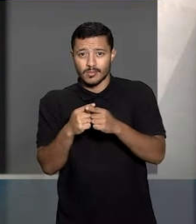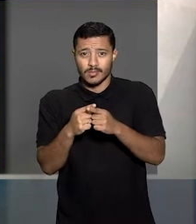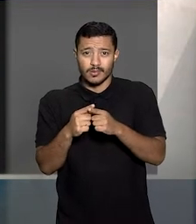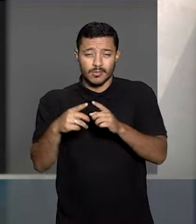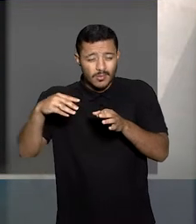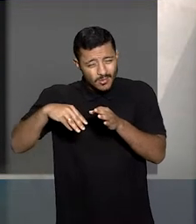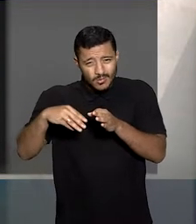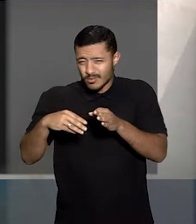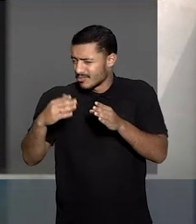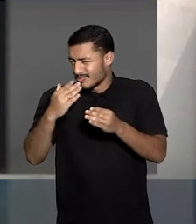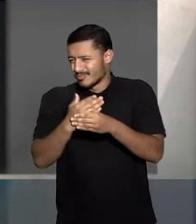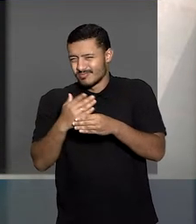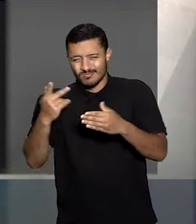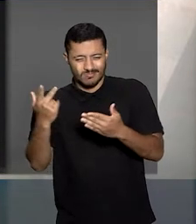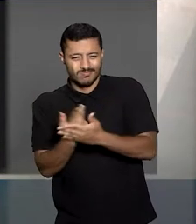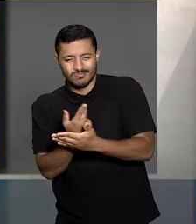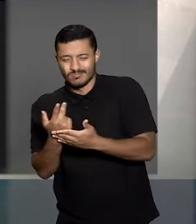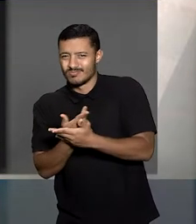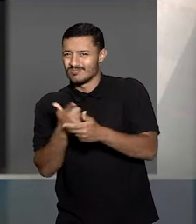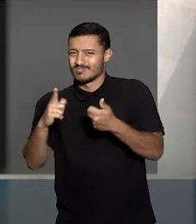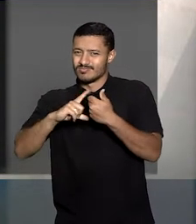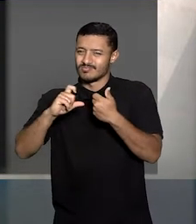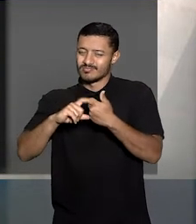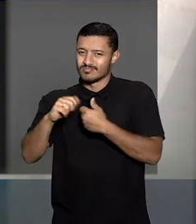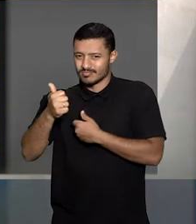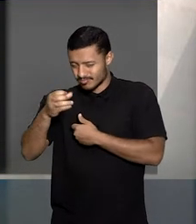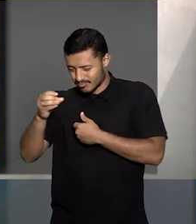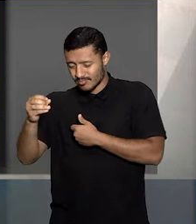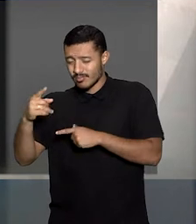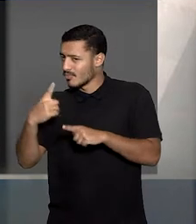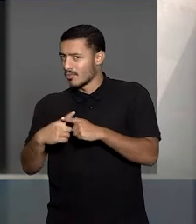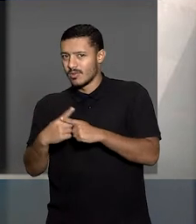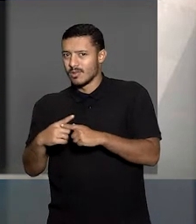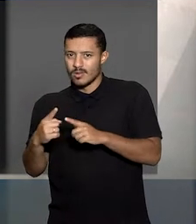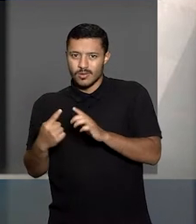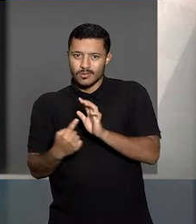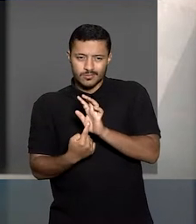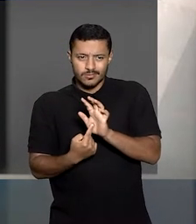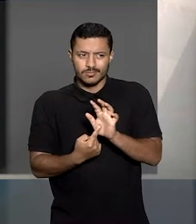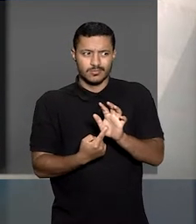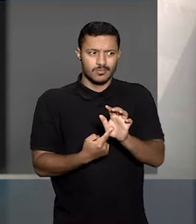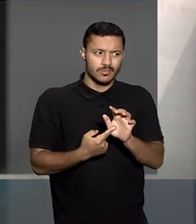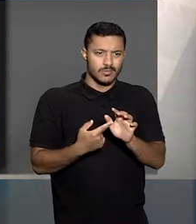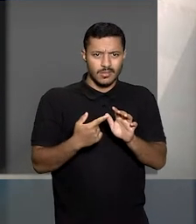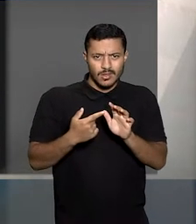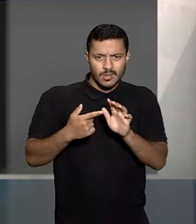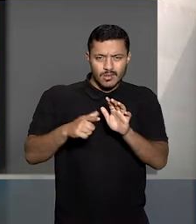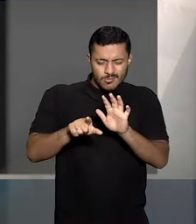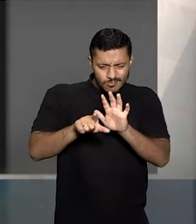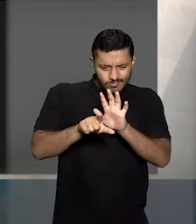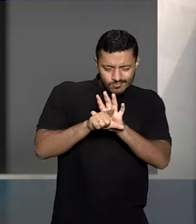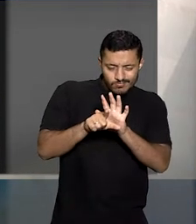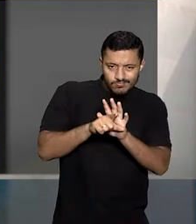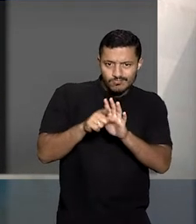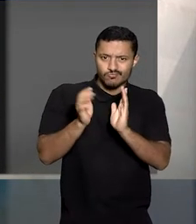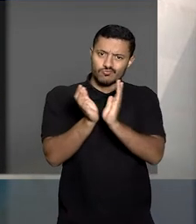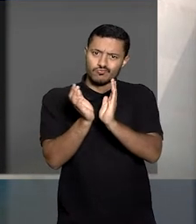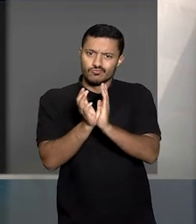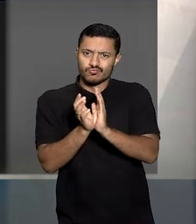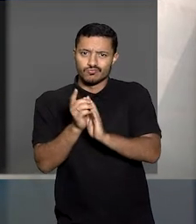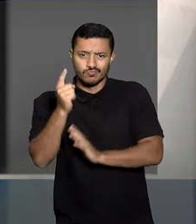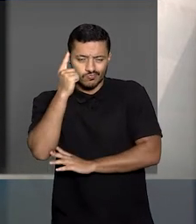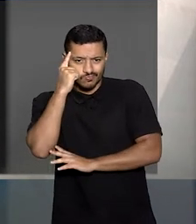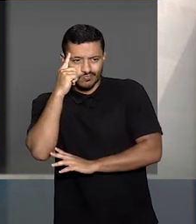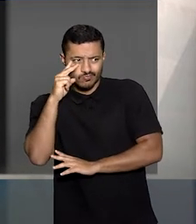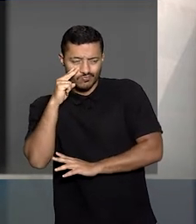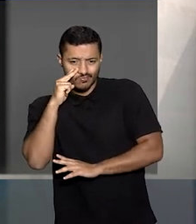o acórdão violou parcialmente o artigo 100 do CDC porque não condicionou a legitimidade da associação às hipóteses